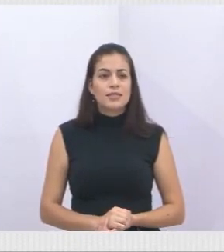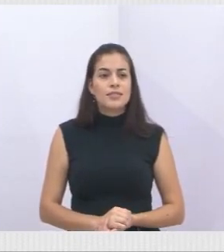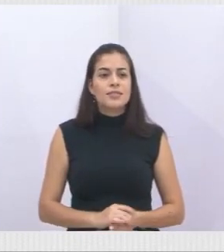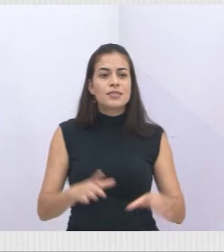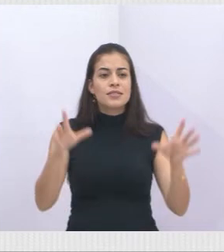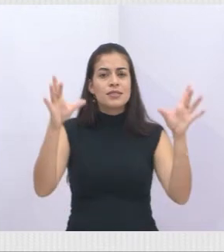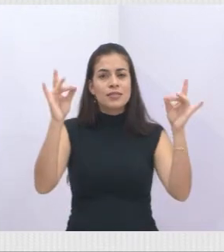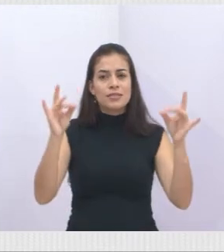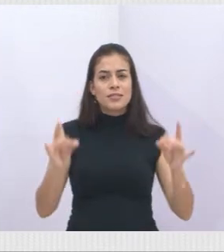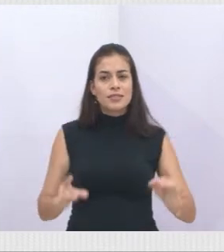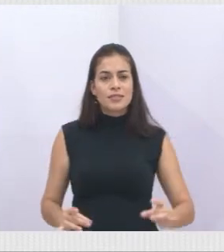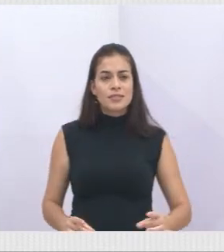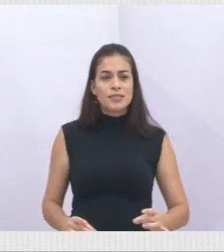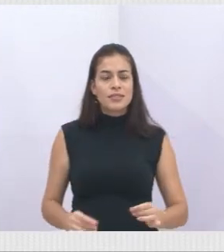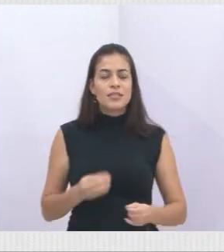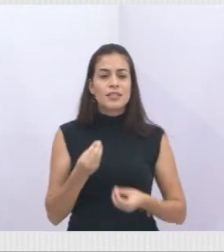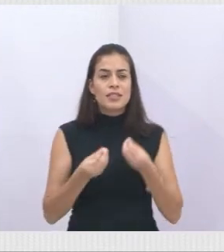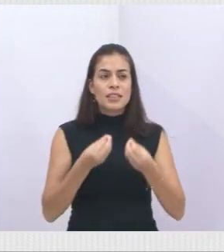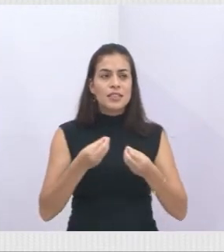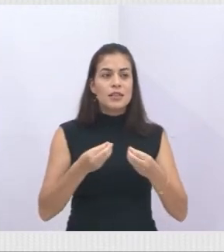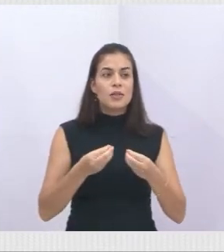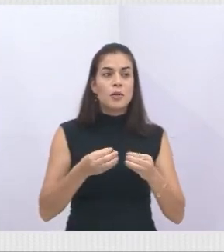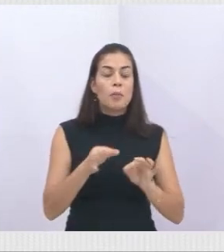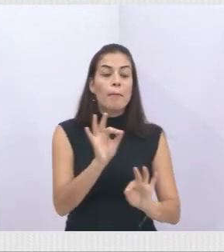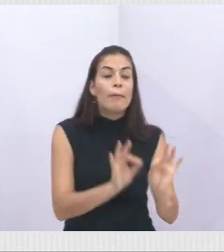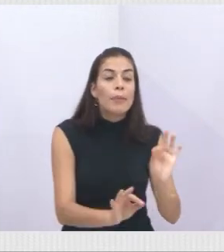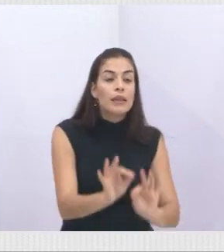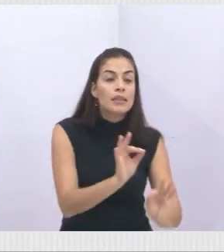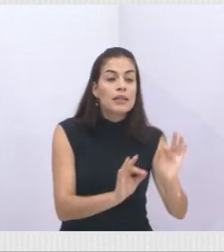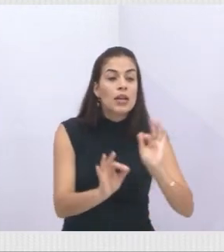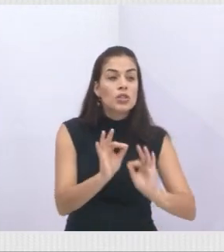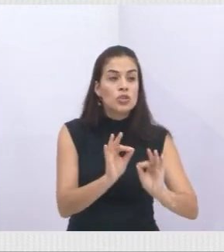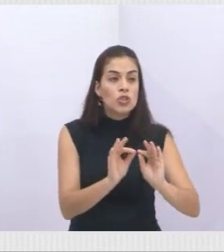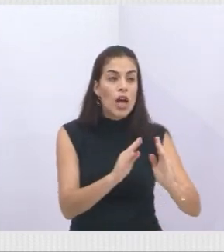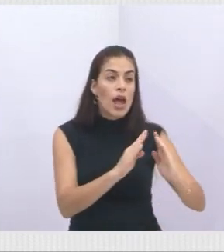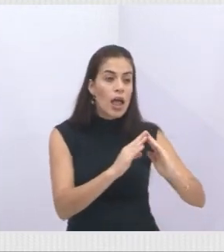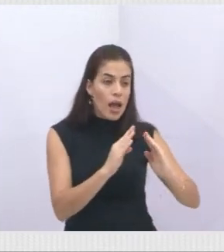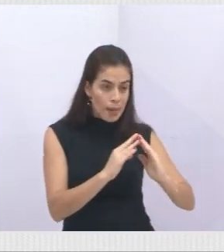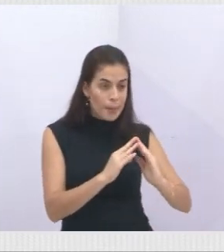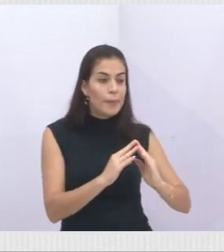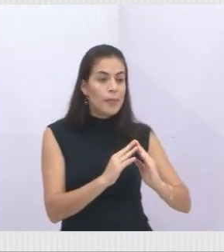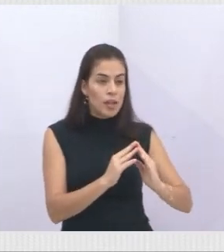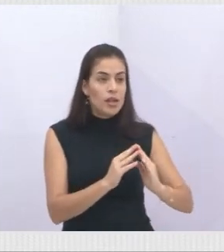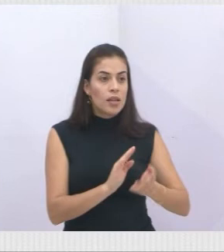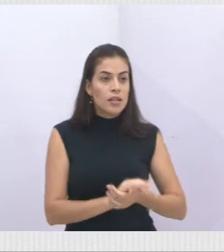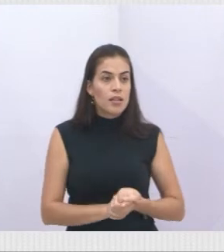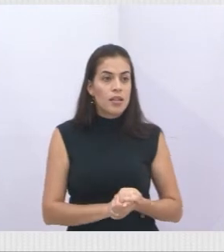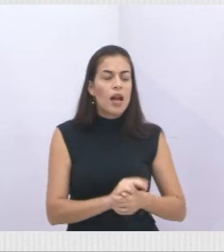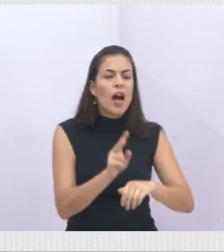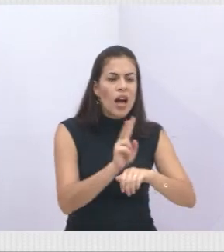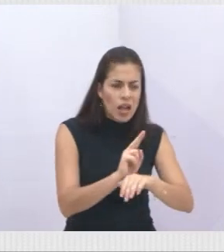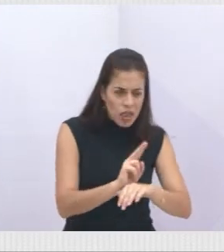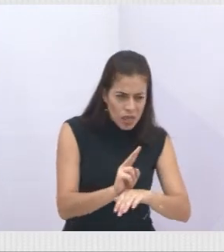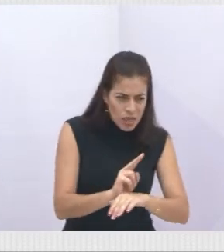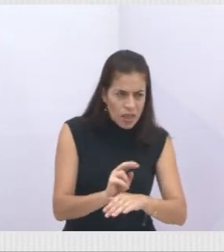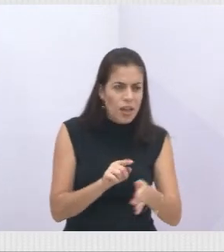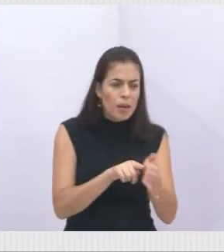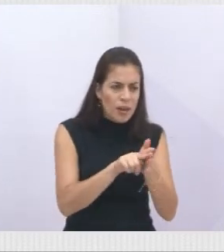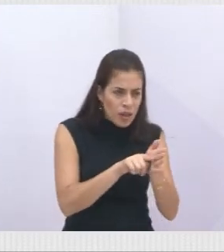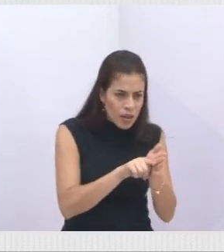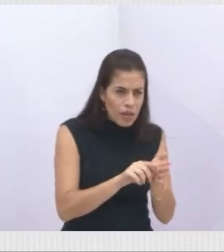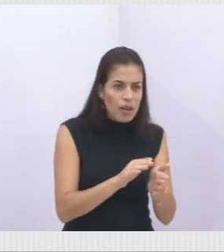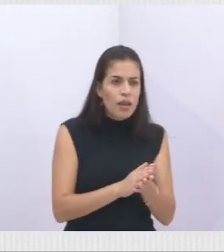é feito o planejamento dentro da propriedade. Aí, é feita uma análise, análise